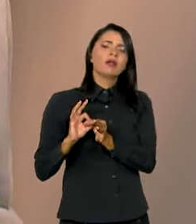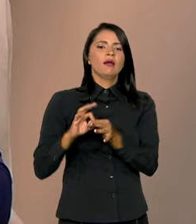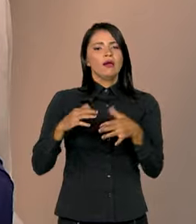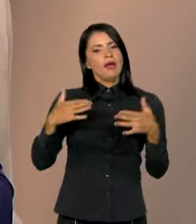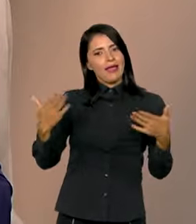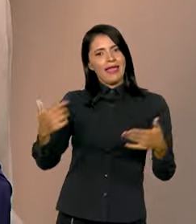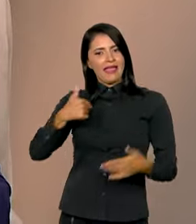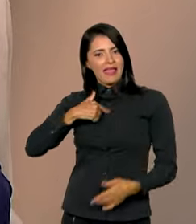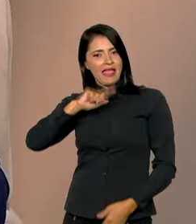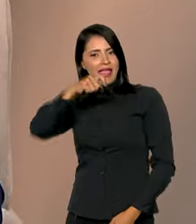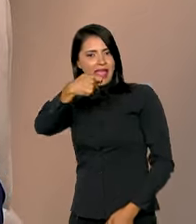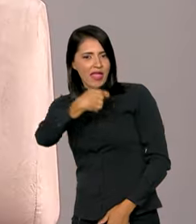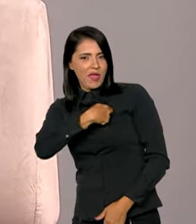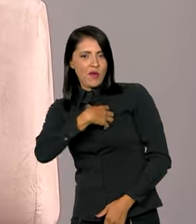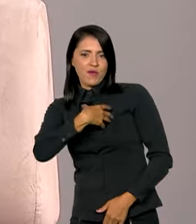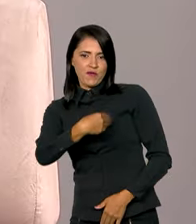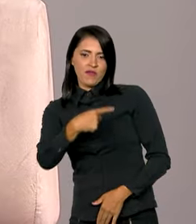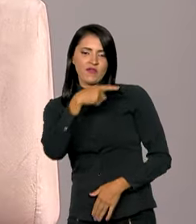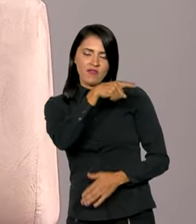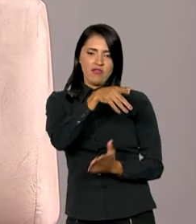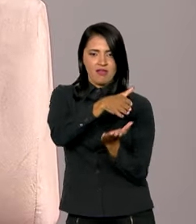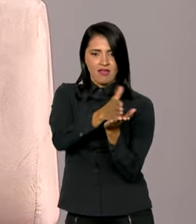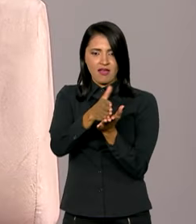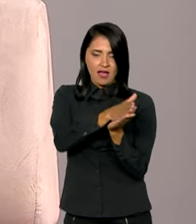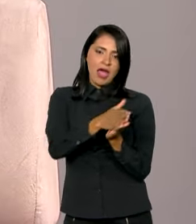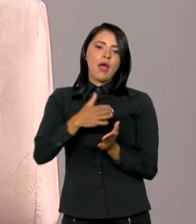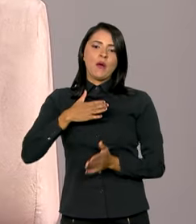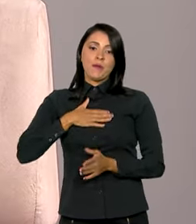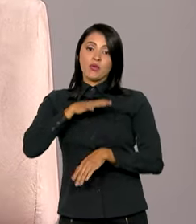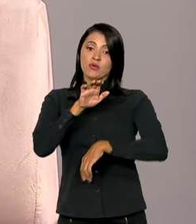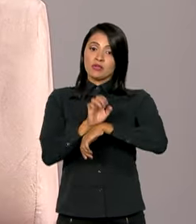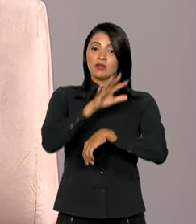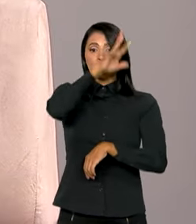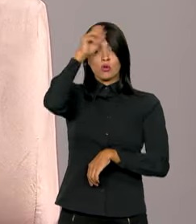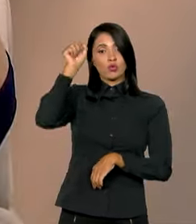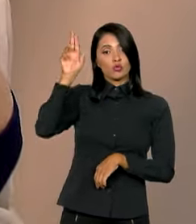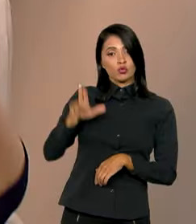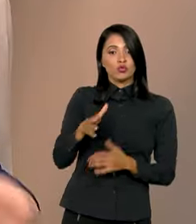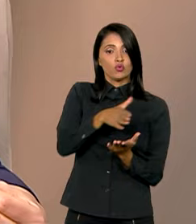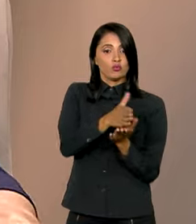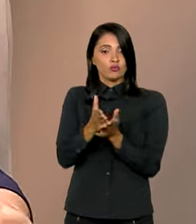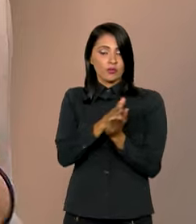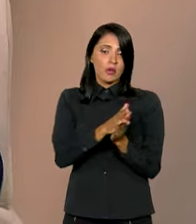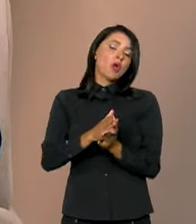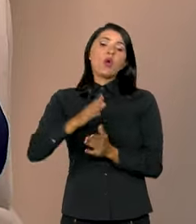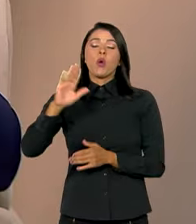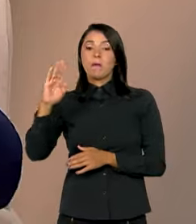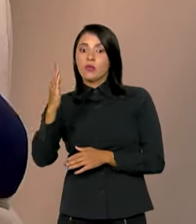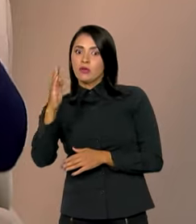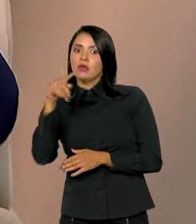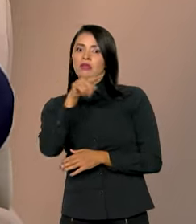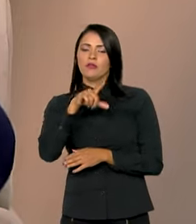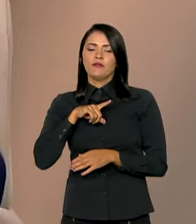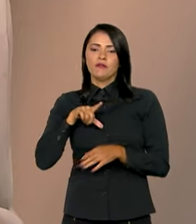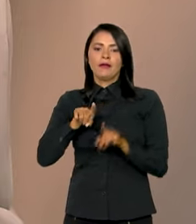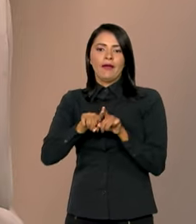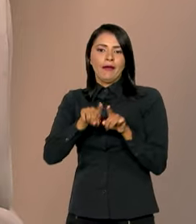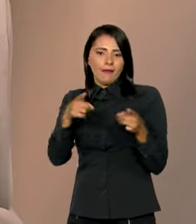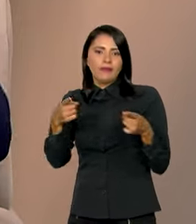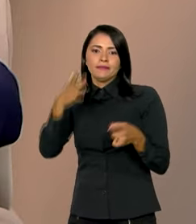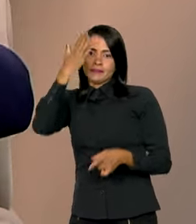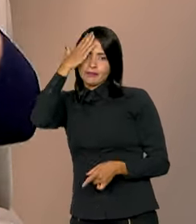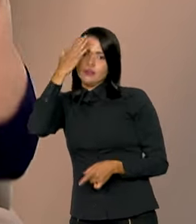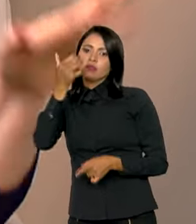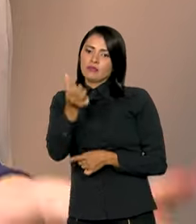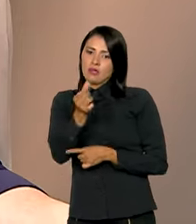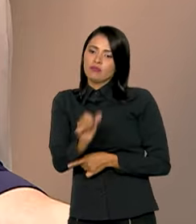uma filha da fronteira, meu Estado, Mato Grosso do faz divisa com o Paraguai e com a Bolívia. Eu sei a importância que os 11 Estados brasileiros